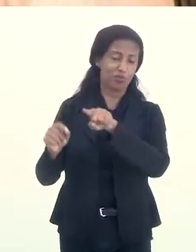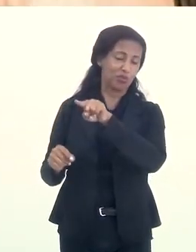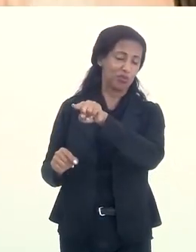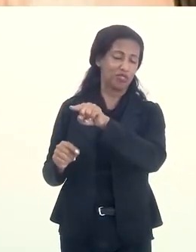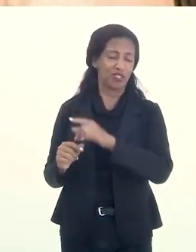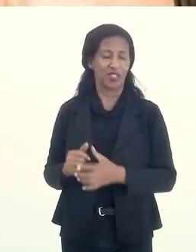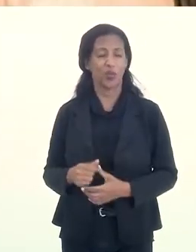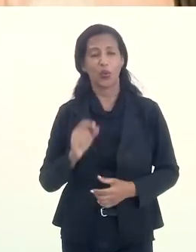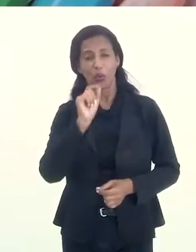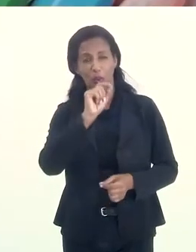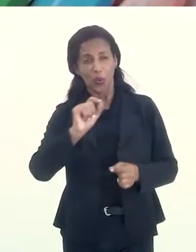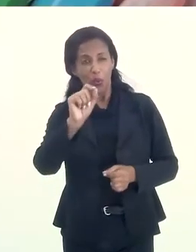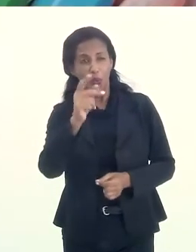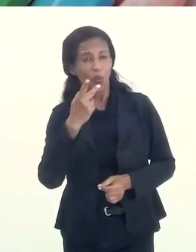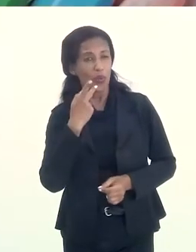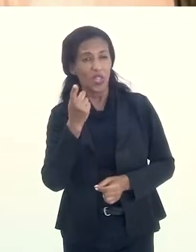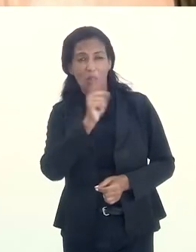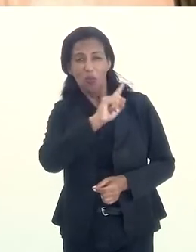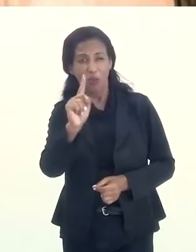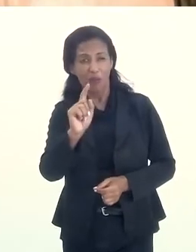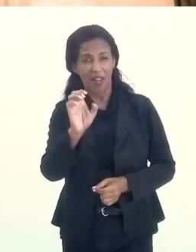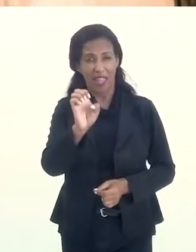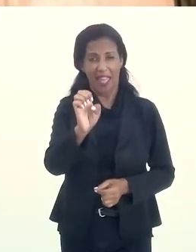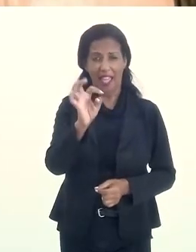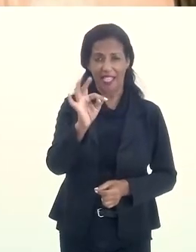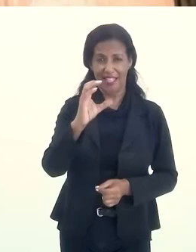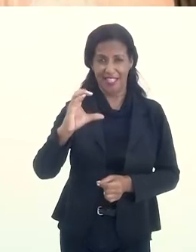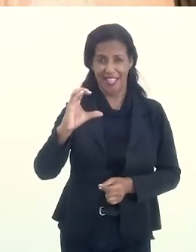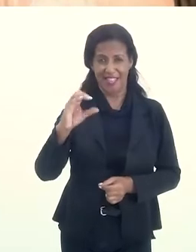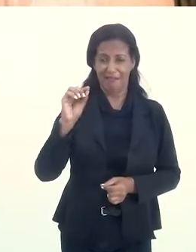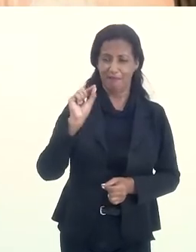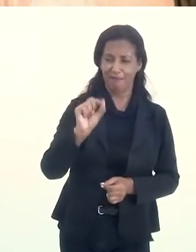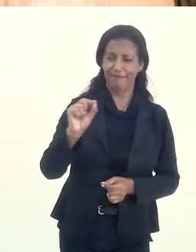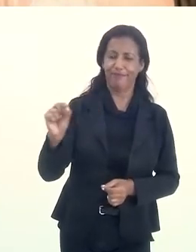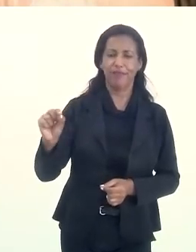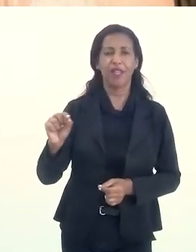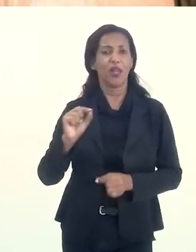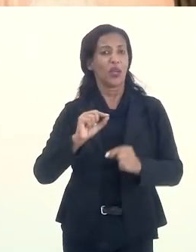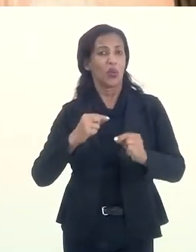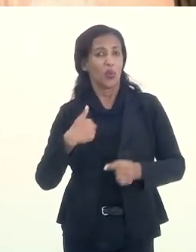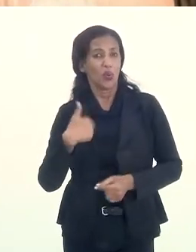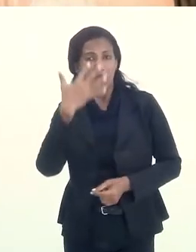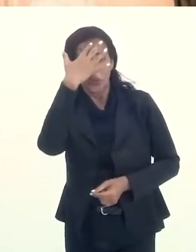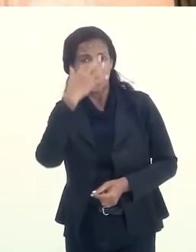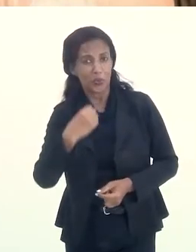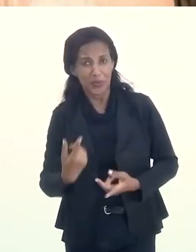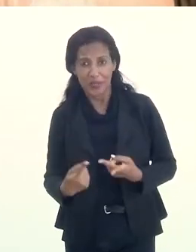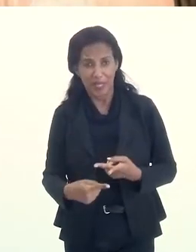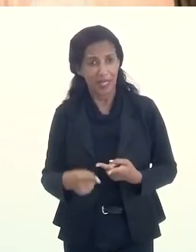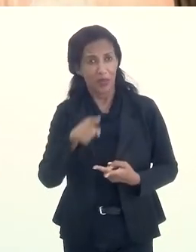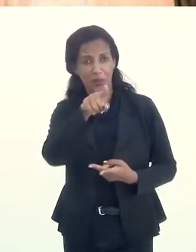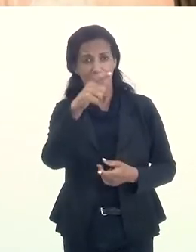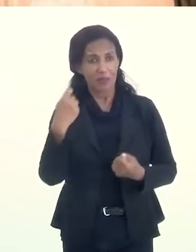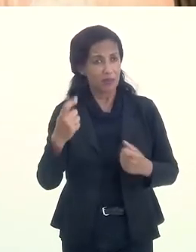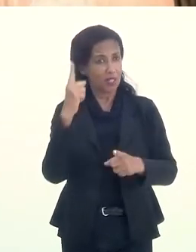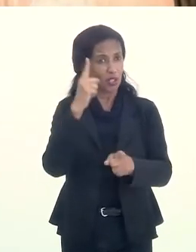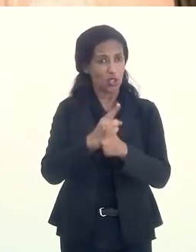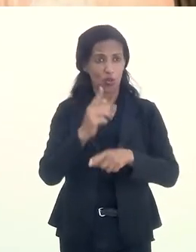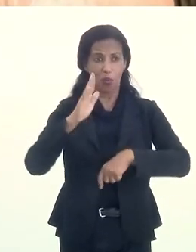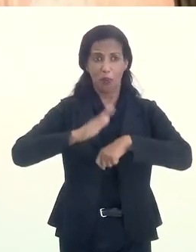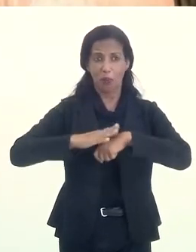Cobre o que eu não falei, cobre o que eu não sei e cobre o que você precisa descobrir por si mesmo.